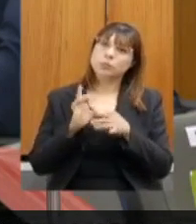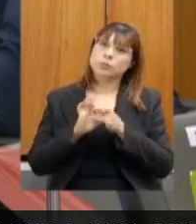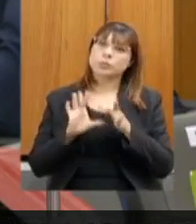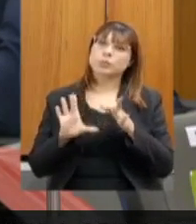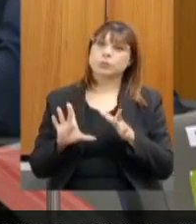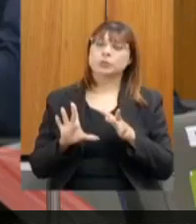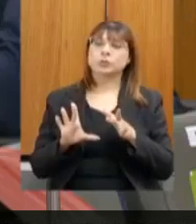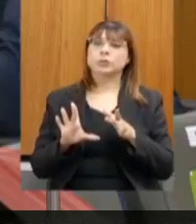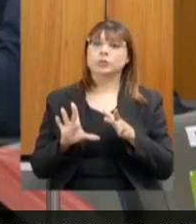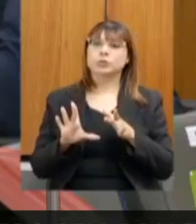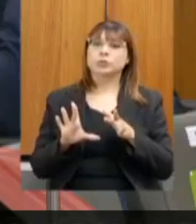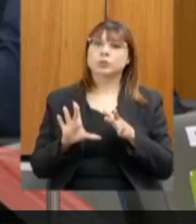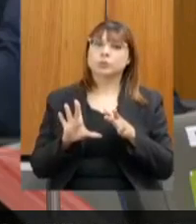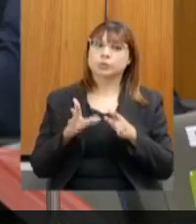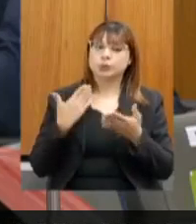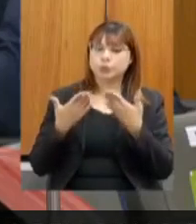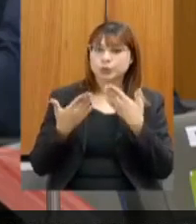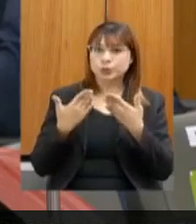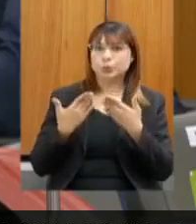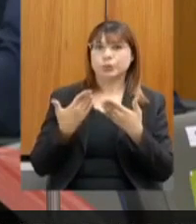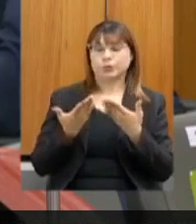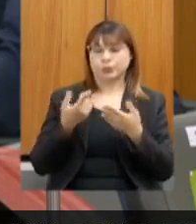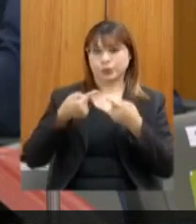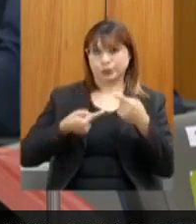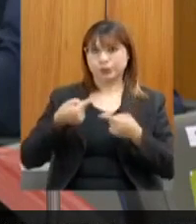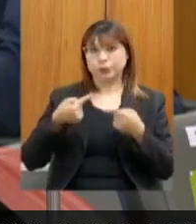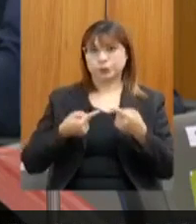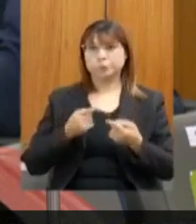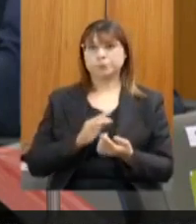conversar e aproximar nessas negociações.